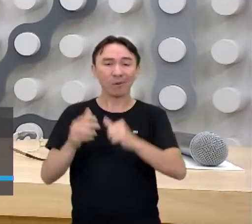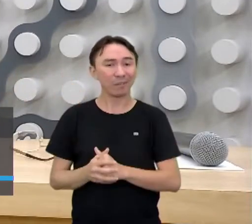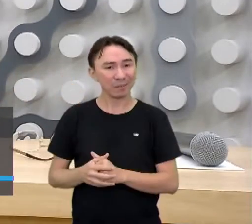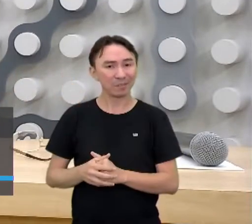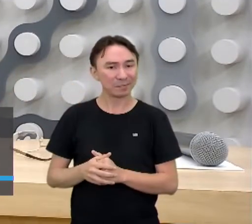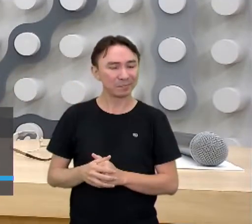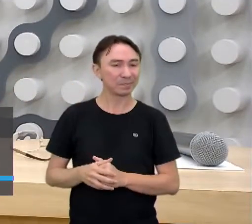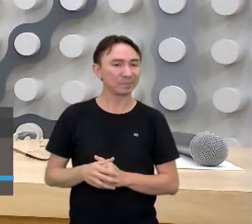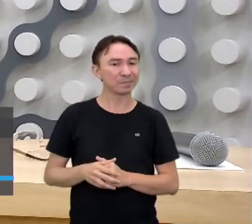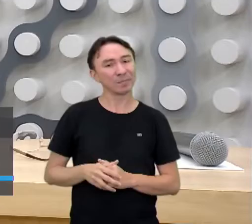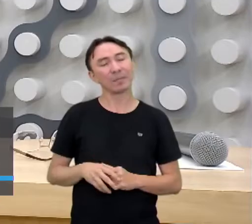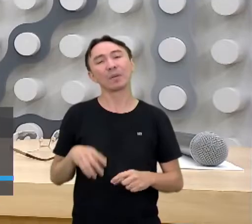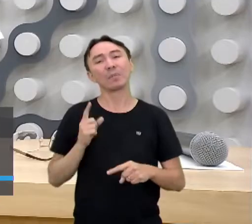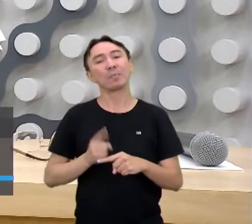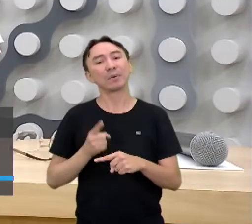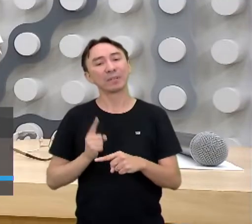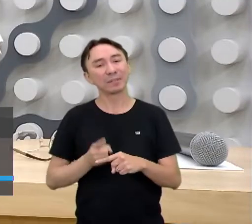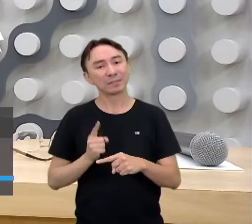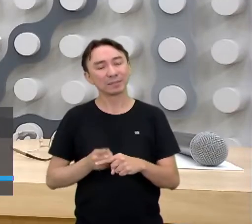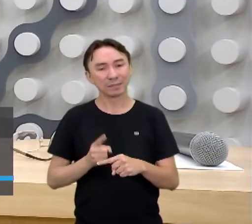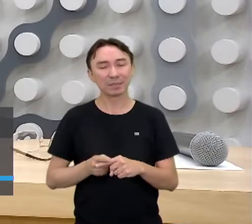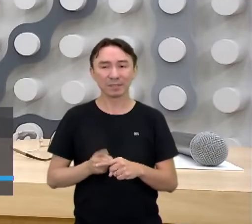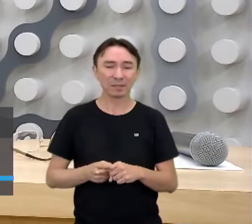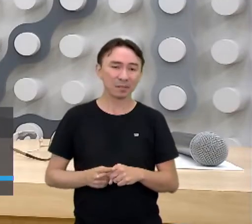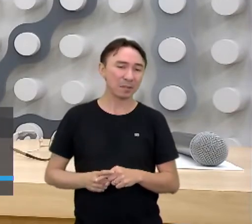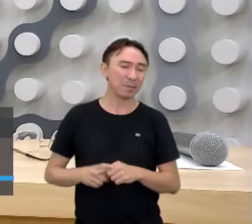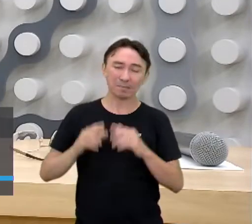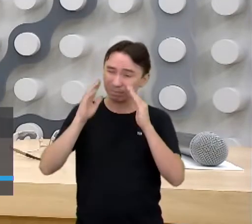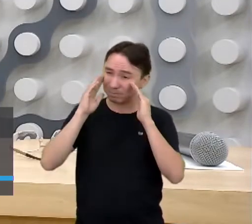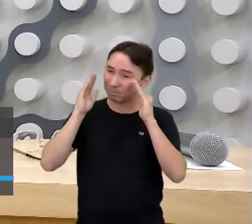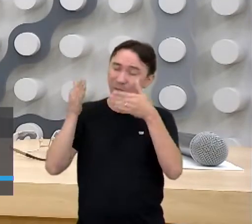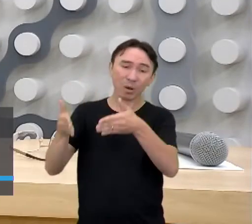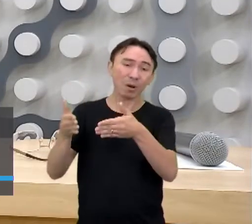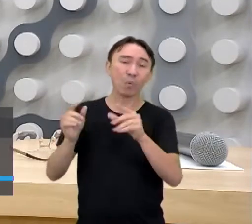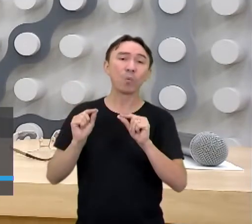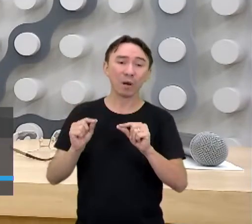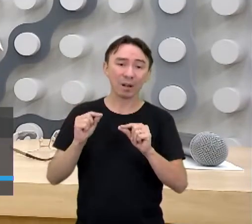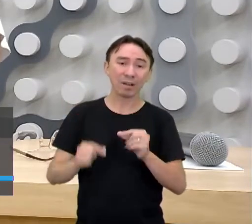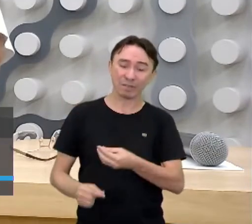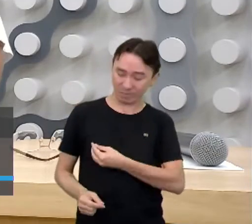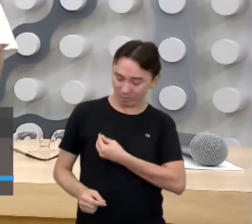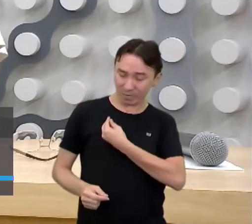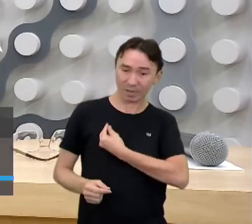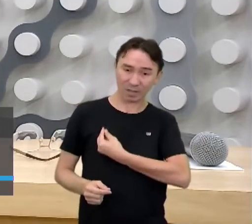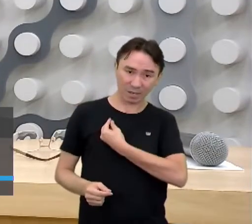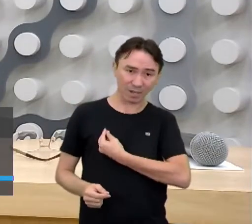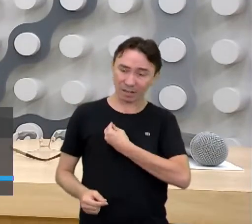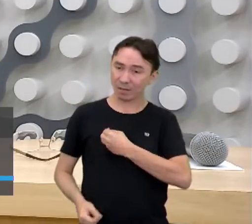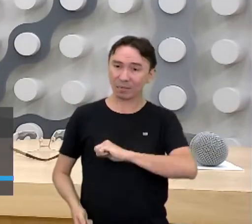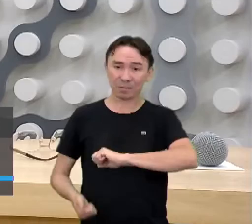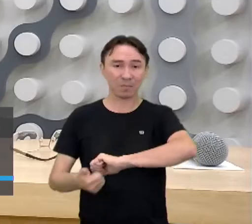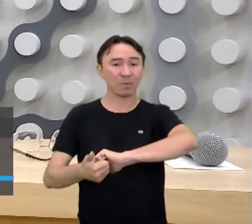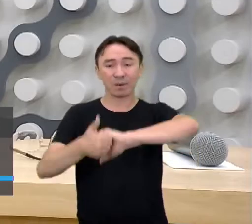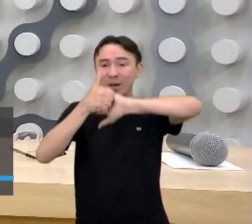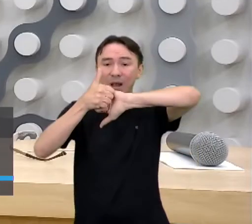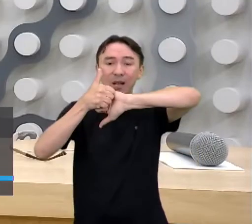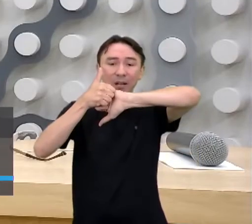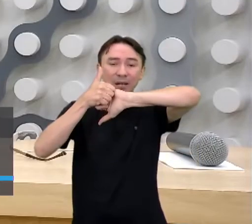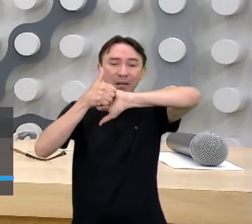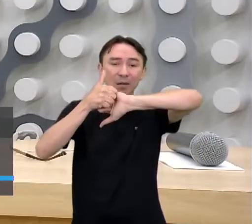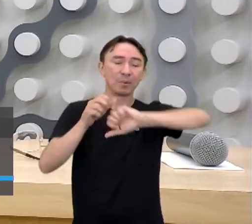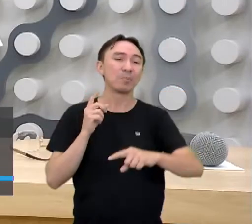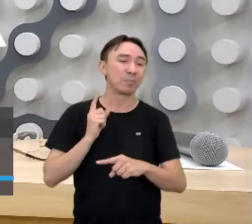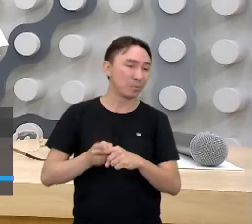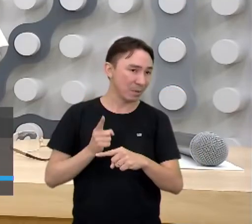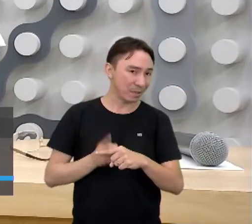a prioridade é a qualidade de vida. Porque é um ciclo, você tem lá um ciclo na qual, né, você